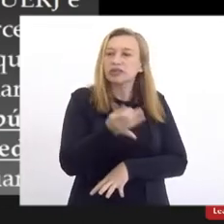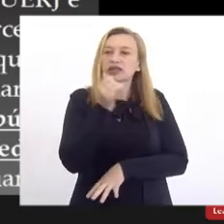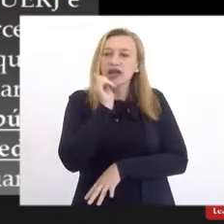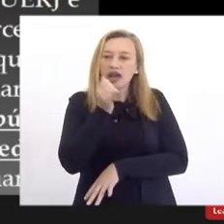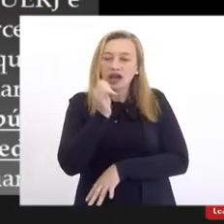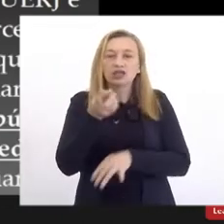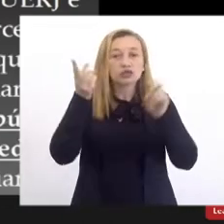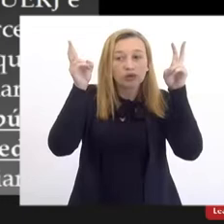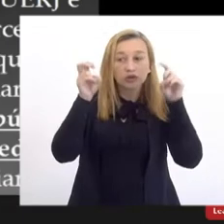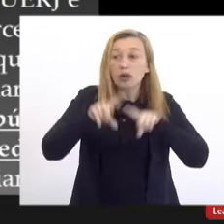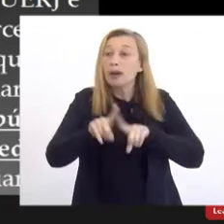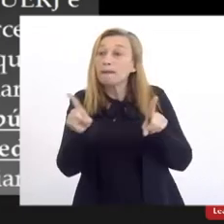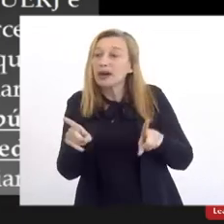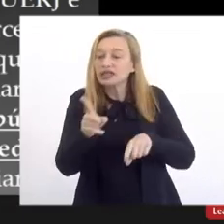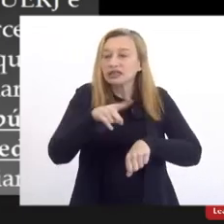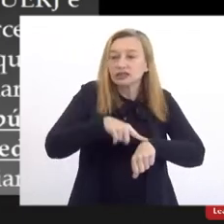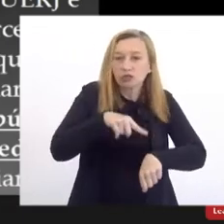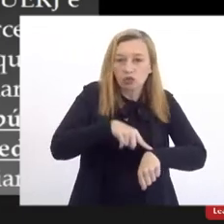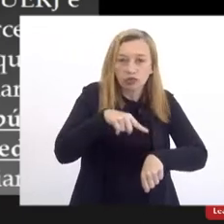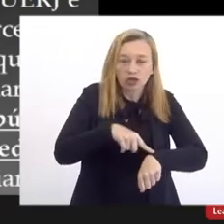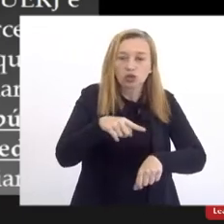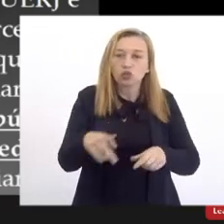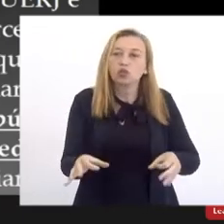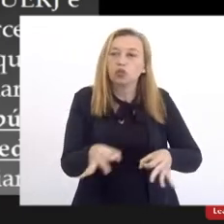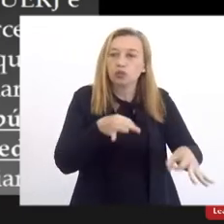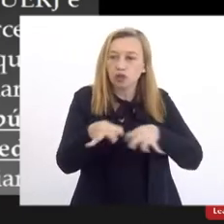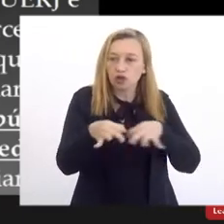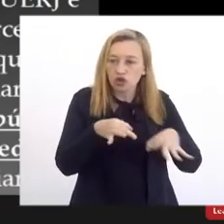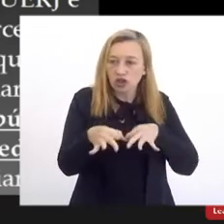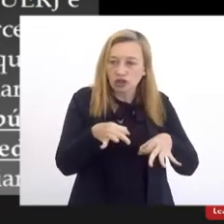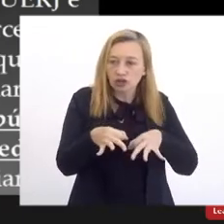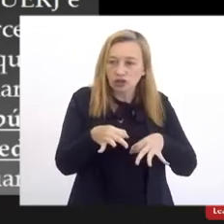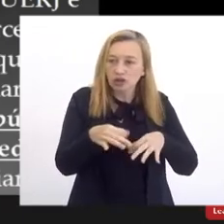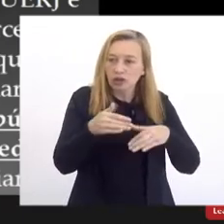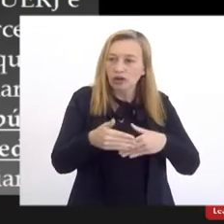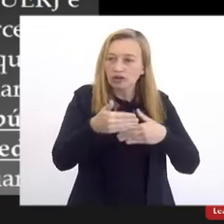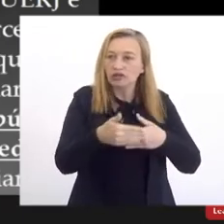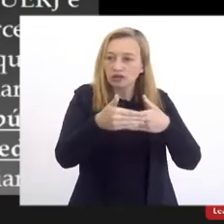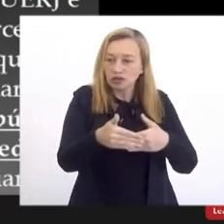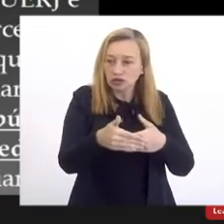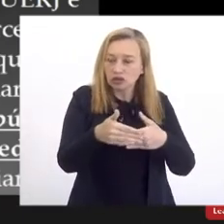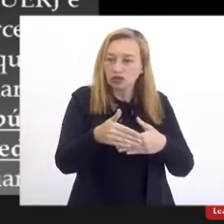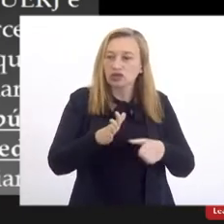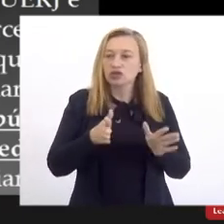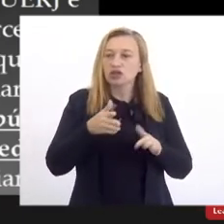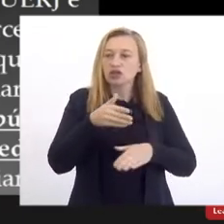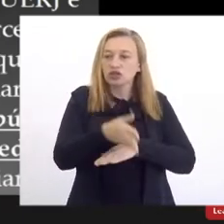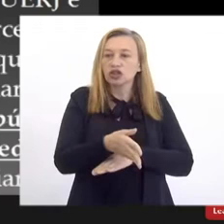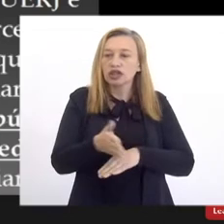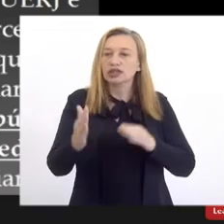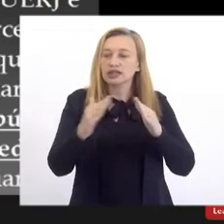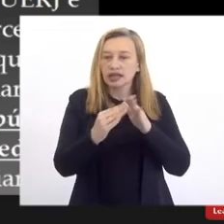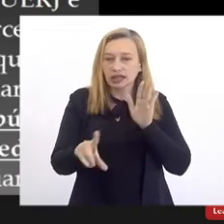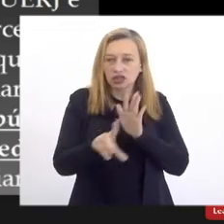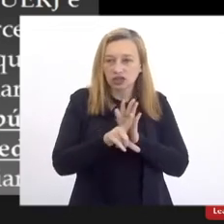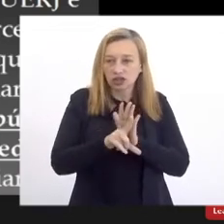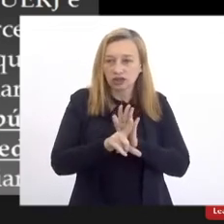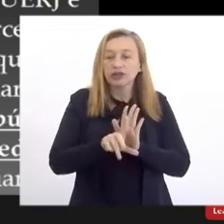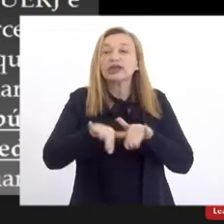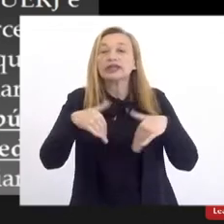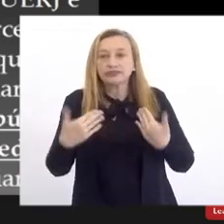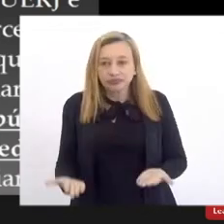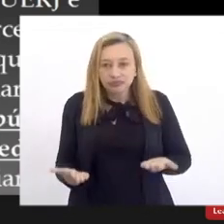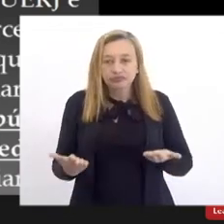sobre isso, mas, nesse momento, o projeto avançou a ponto de chegar nessa casa legislativa, né.